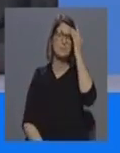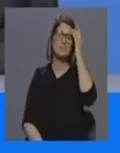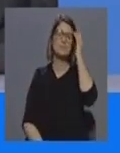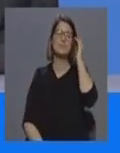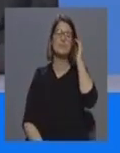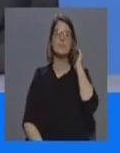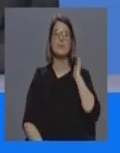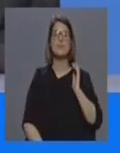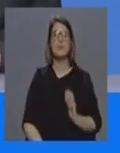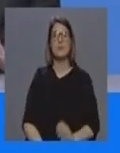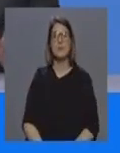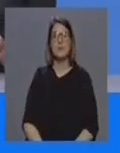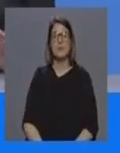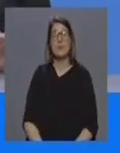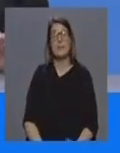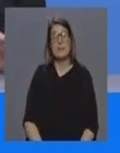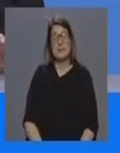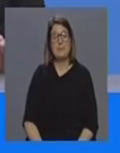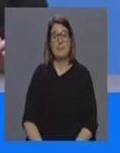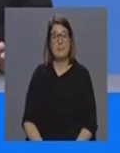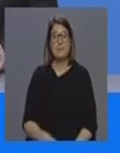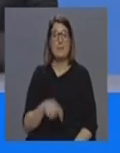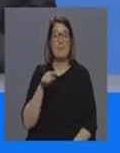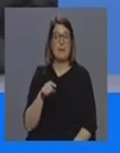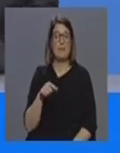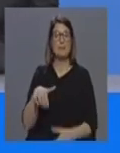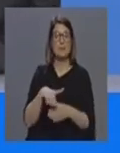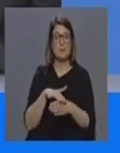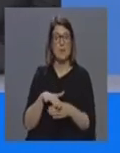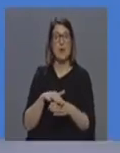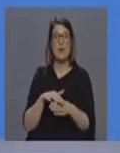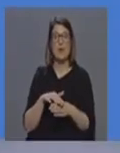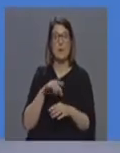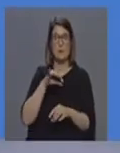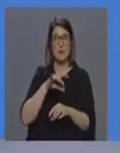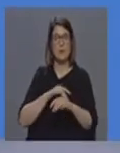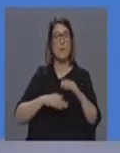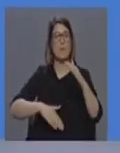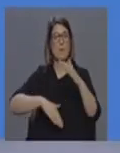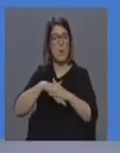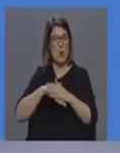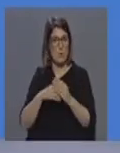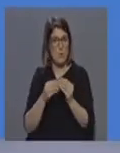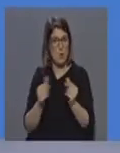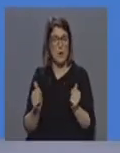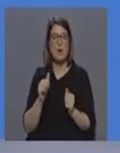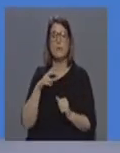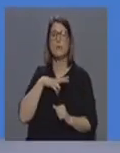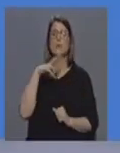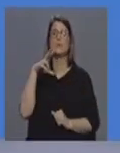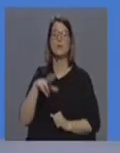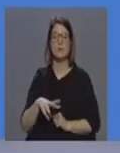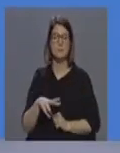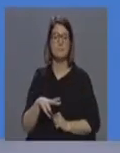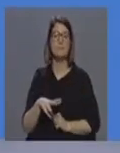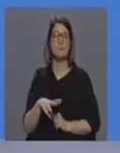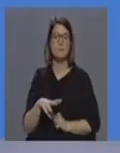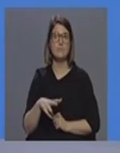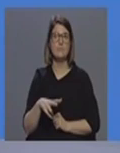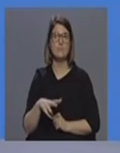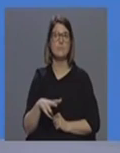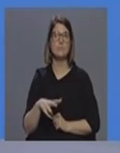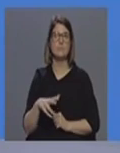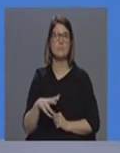é um primeiro caso curado em Portugal portanto é um motivo